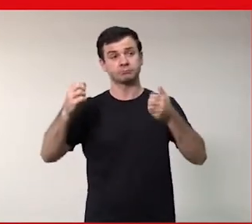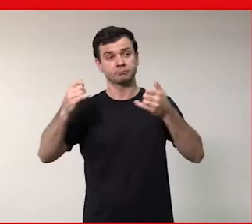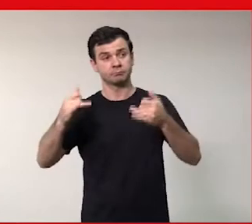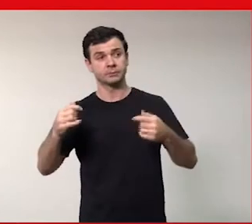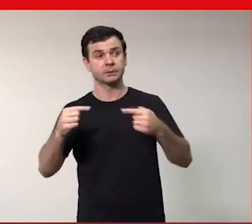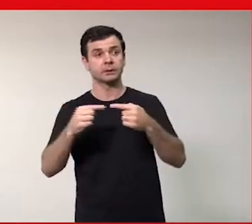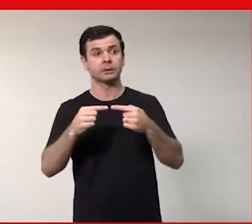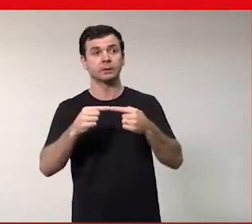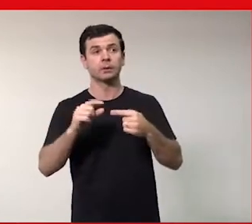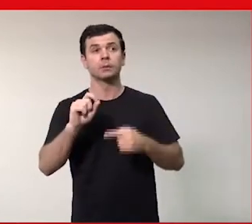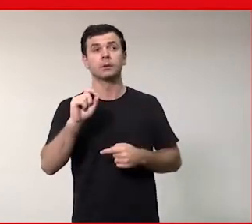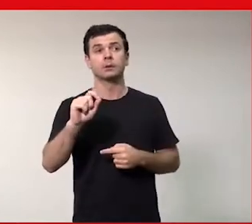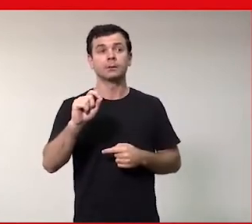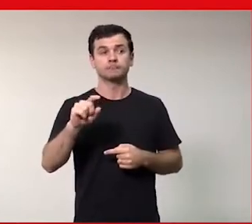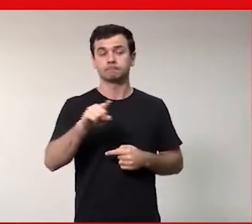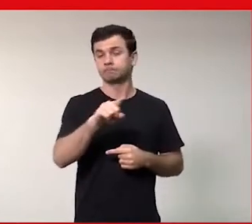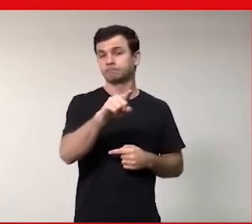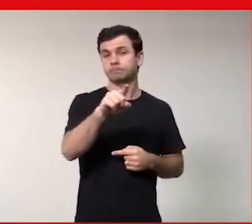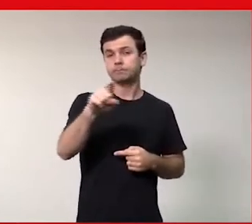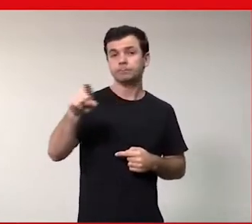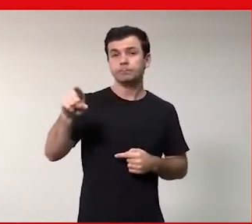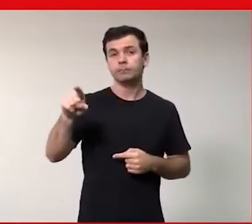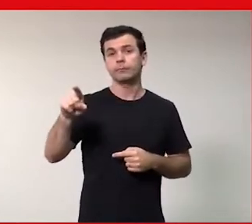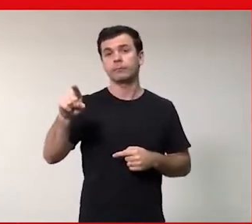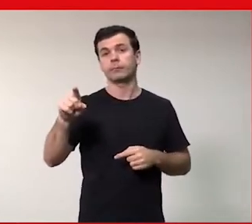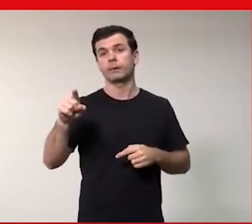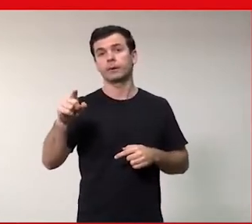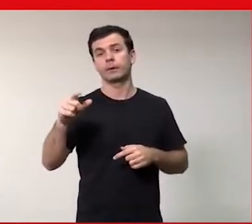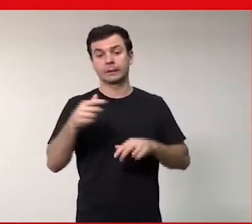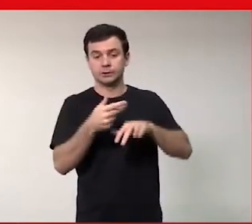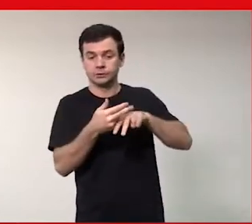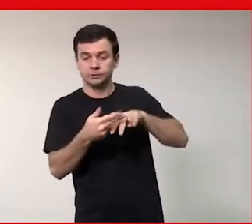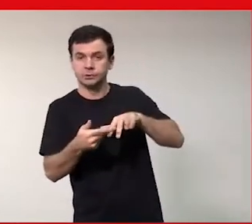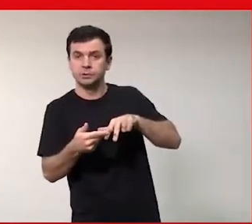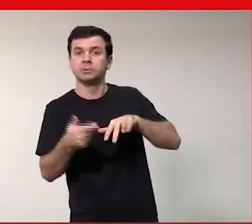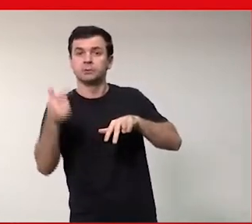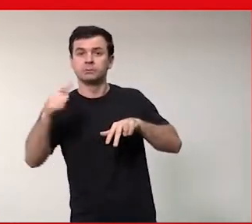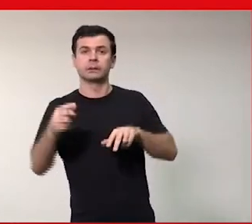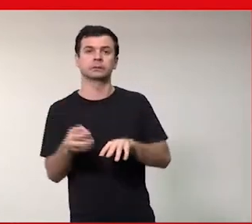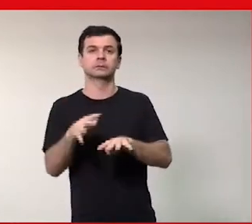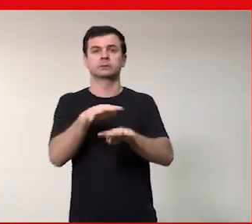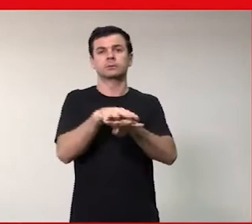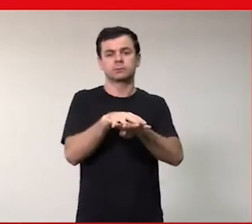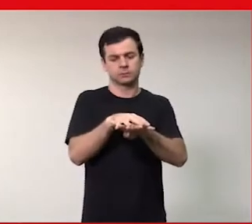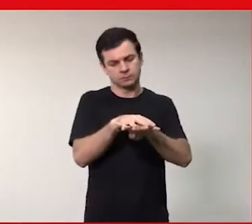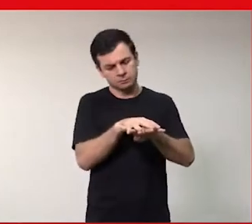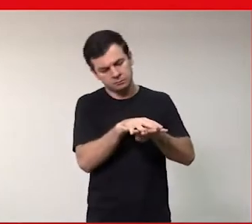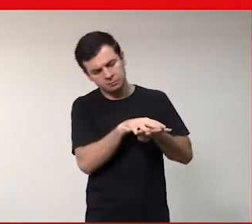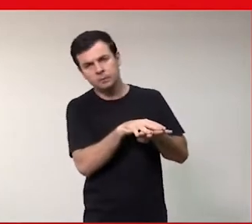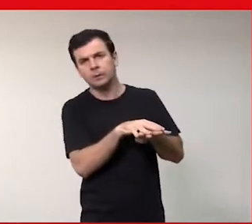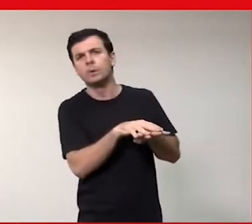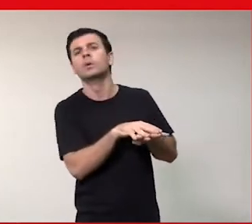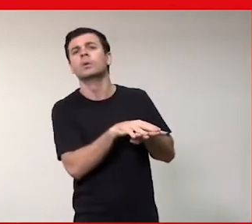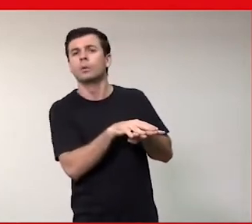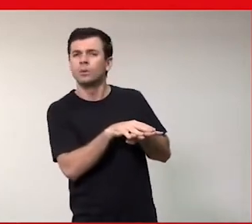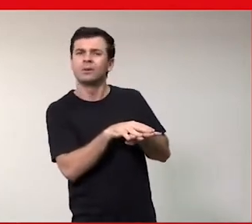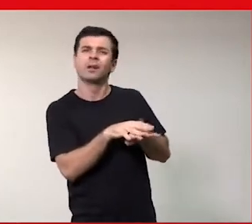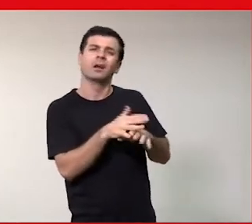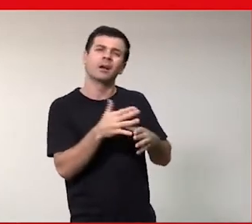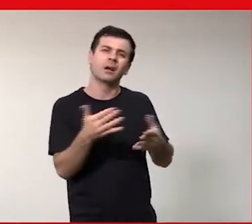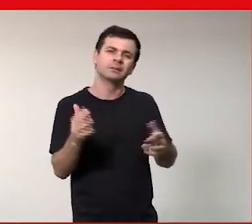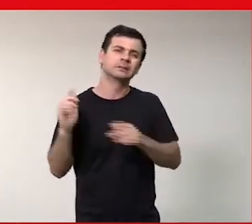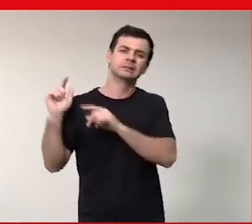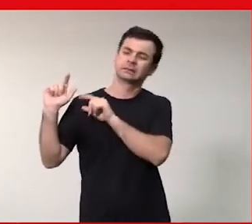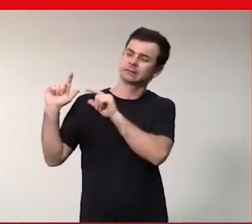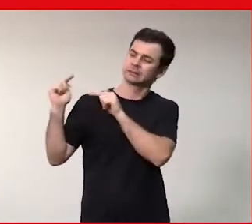disso é essa questão de gênero e de inclusão. E quando a gente fala inclusão, a gente fala nas dimensões tradicionais de